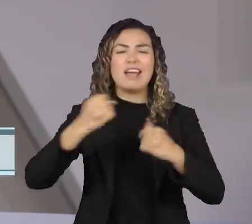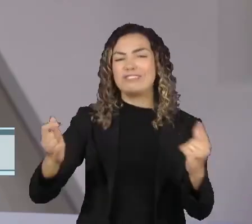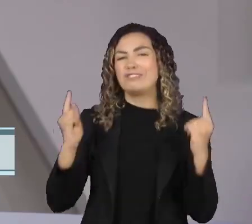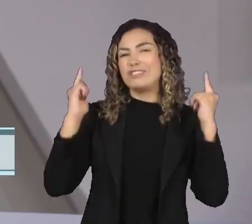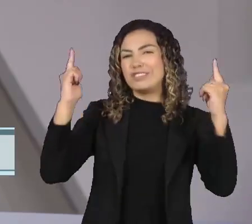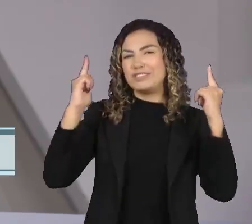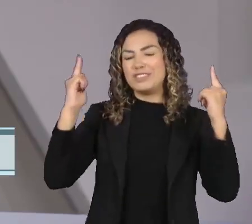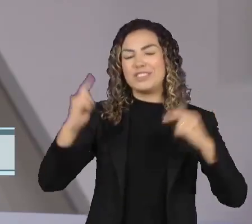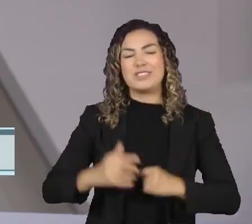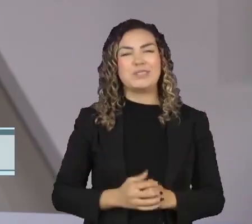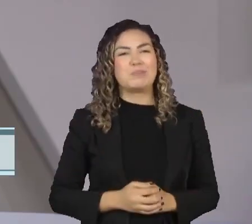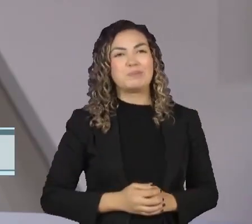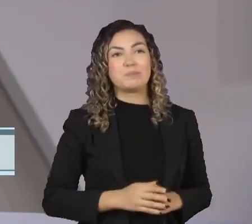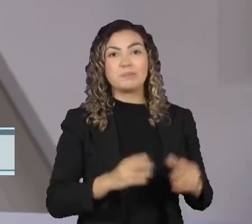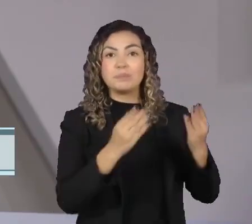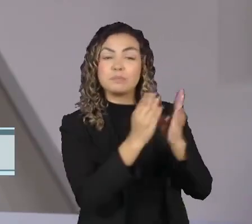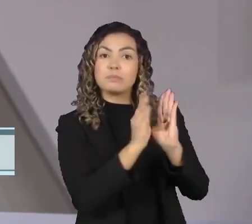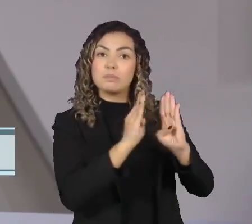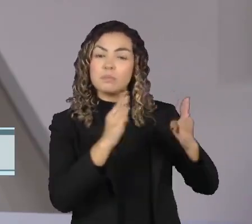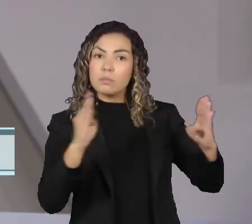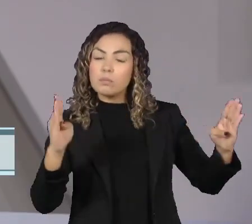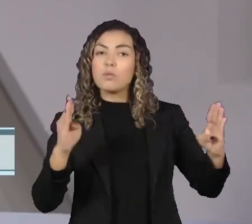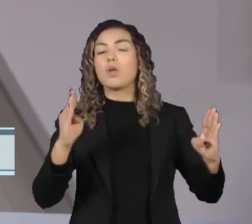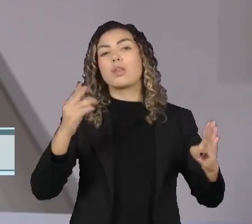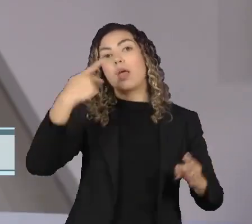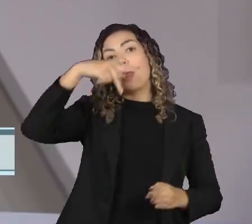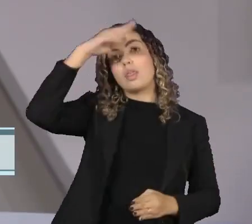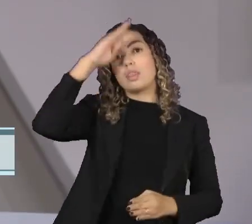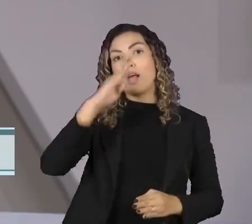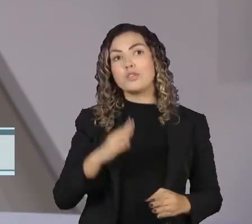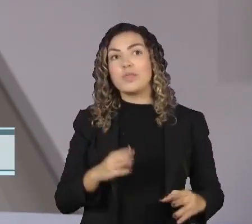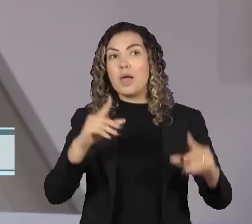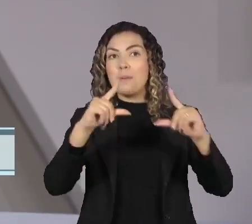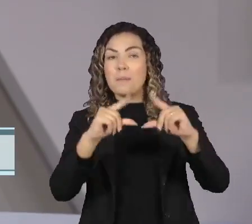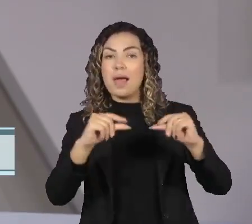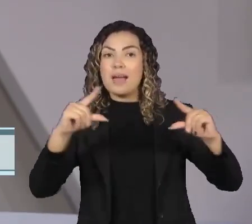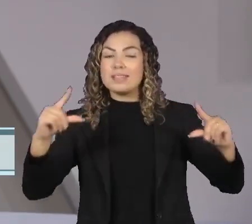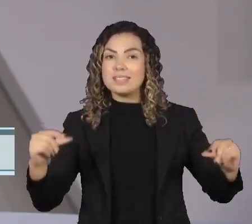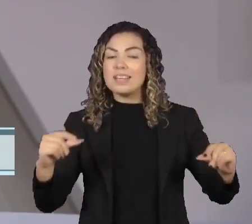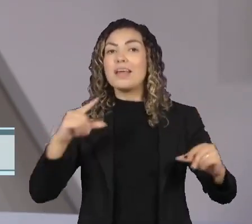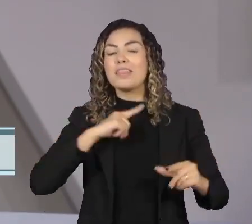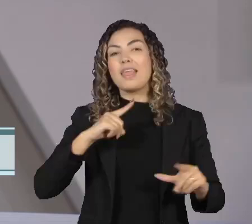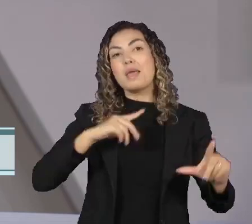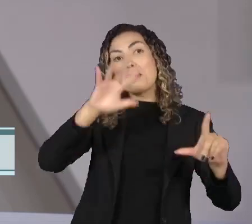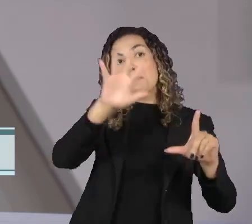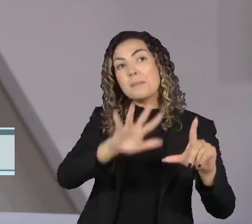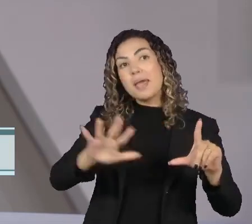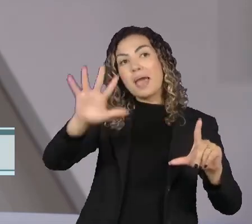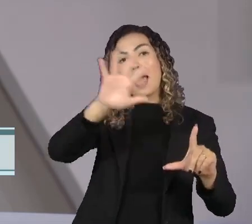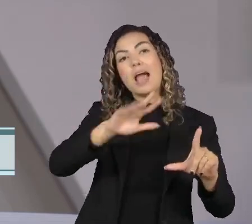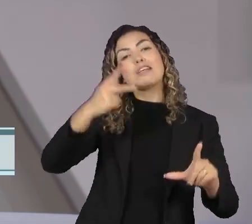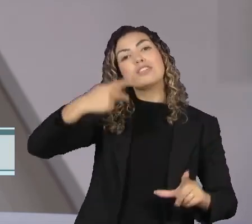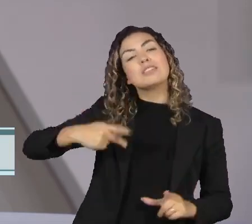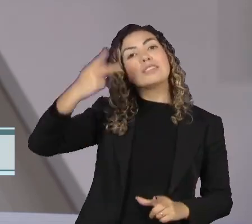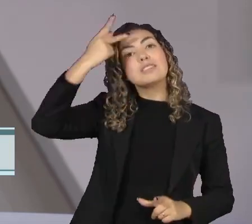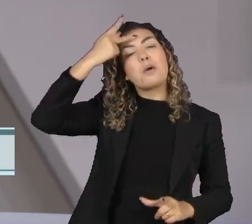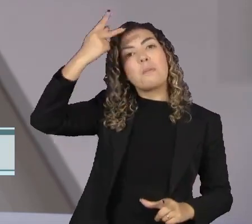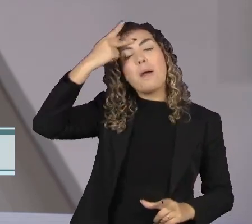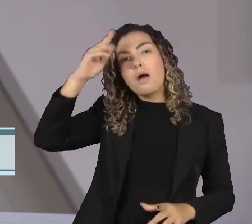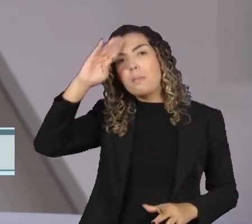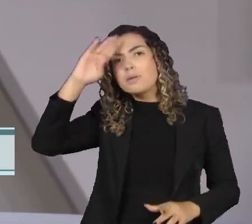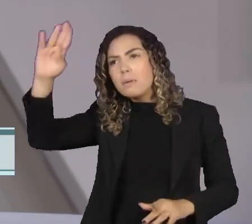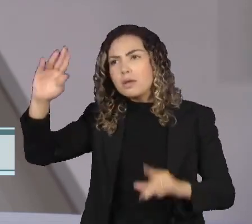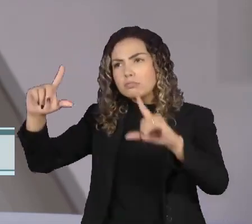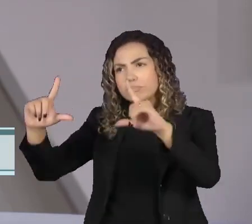A Biblioteca Nacional em Brasília recebe uma exposição com imagens de São Paulo captadas em oficinas de fotografia e